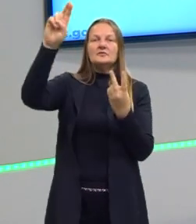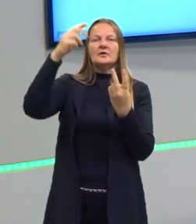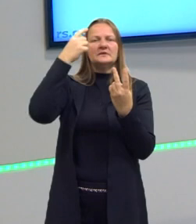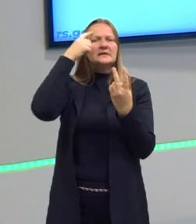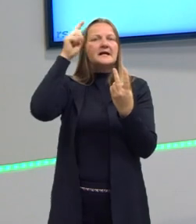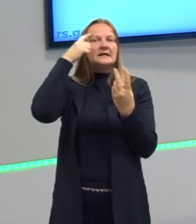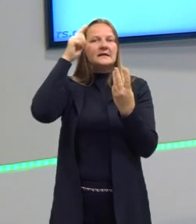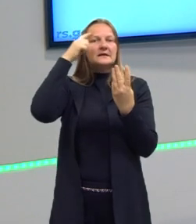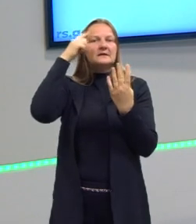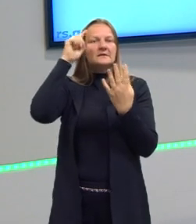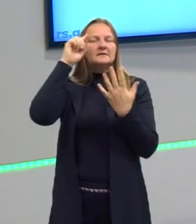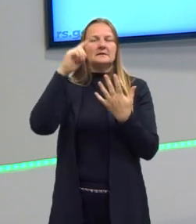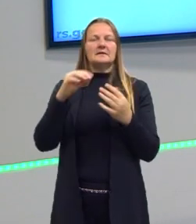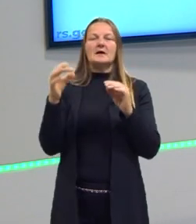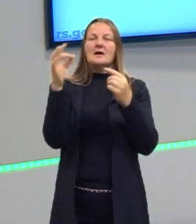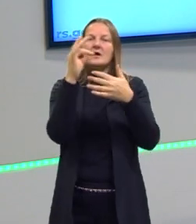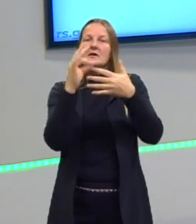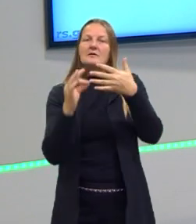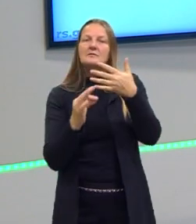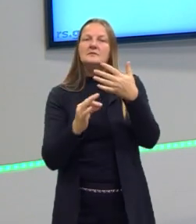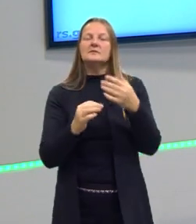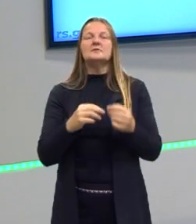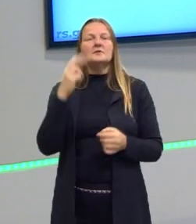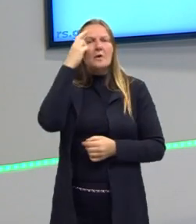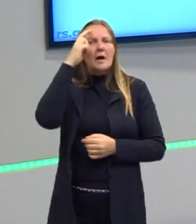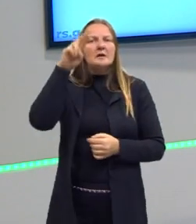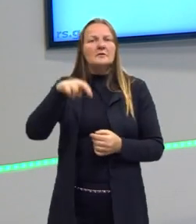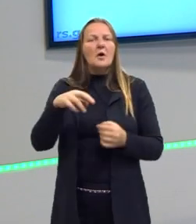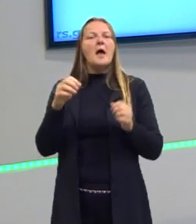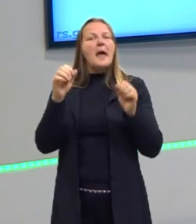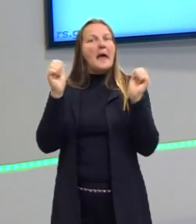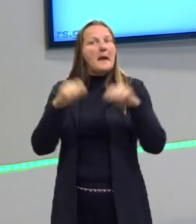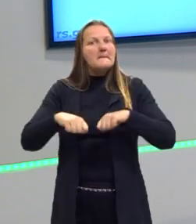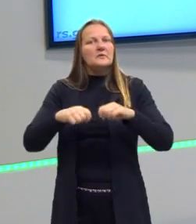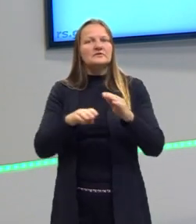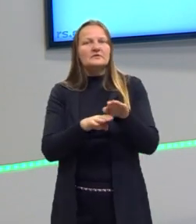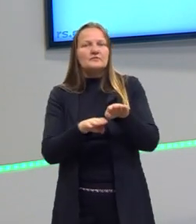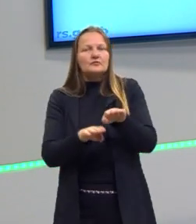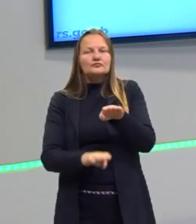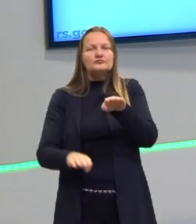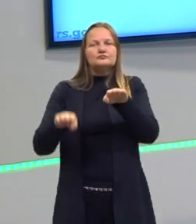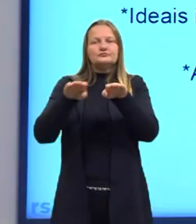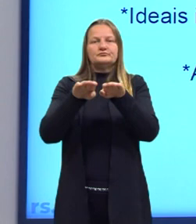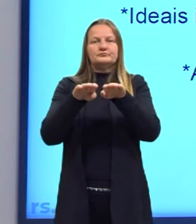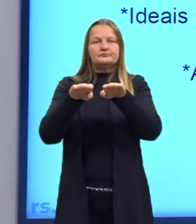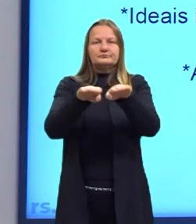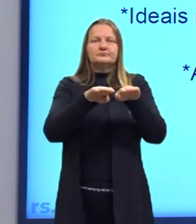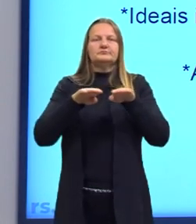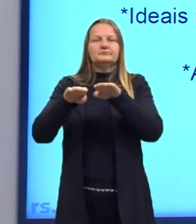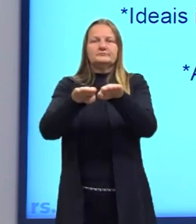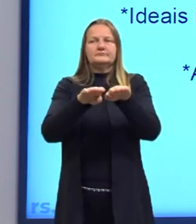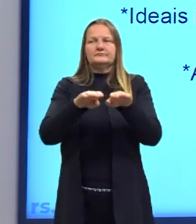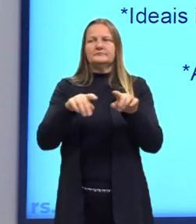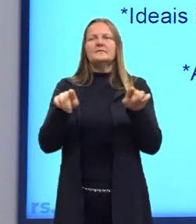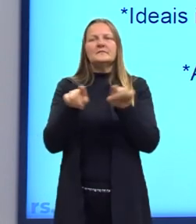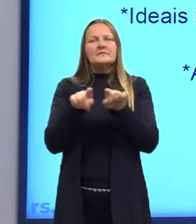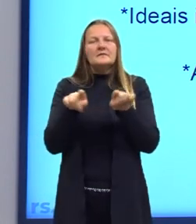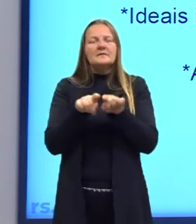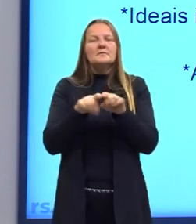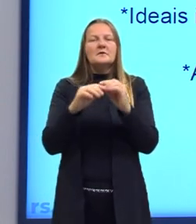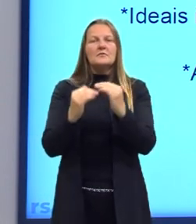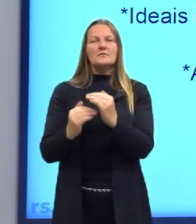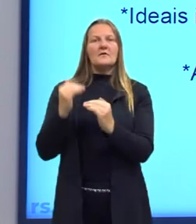existem elementos religiosos, elementos racionais para que acabe as questões da desigualdade, né? Temos também todo aqui o